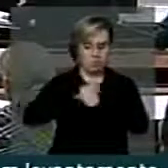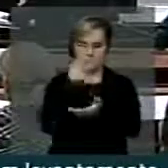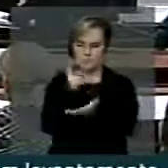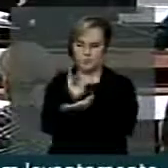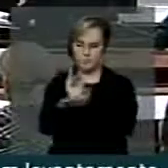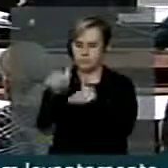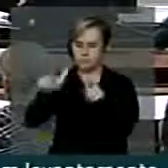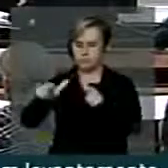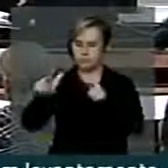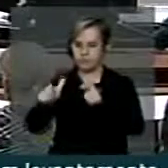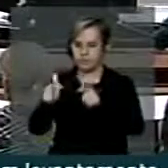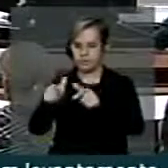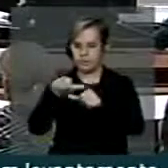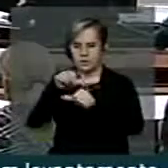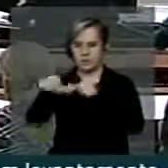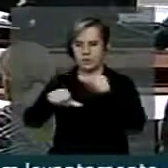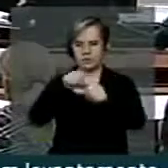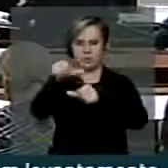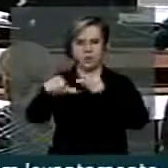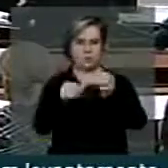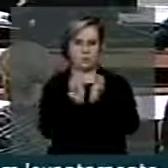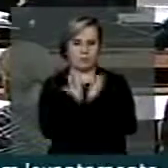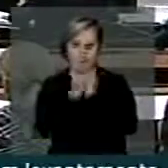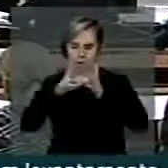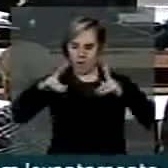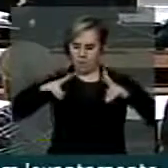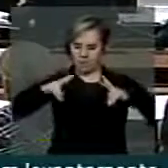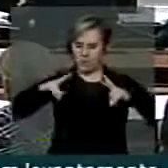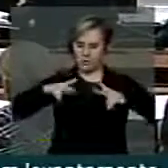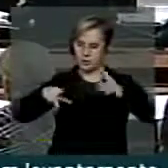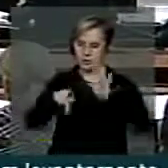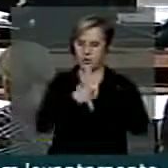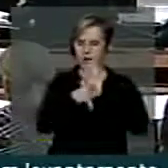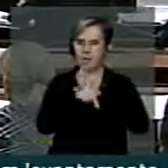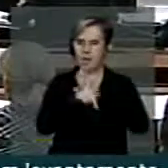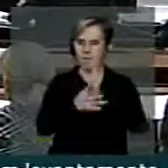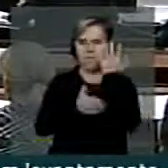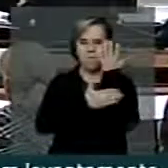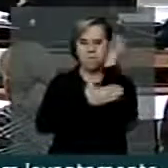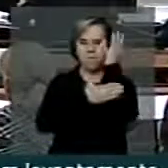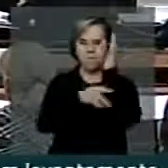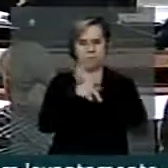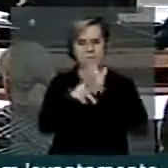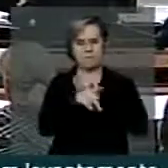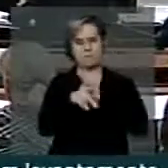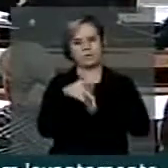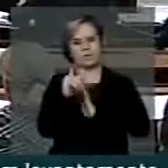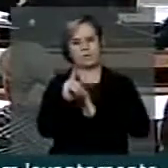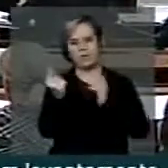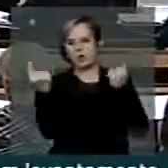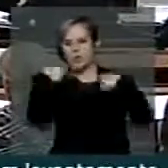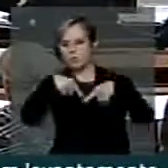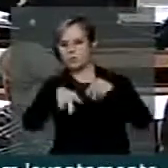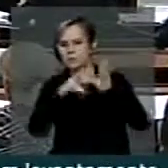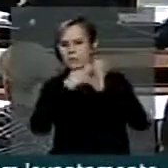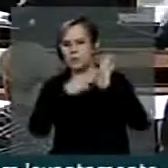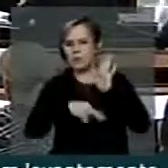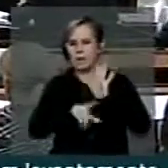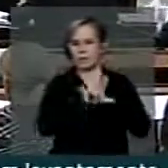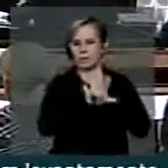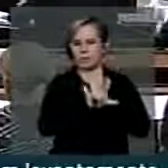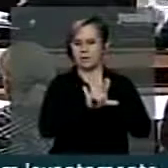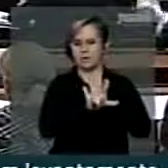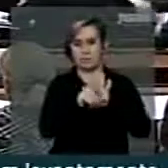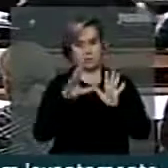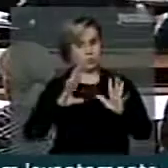foi repassada a particular do setor madeireiro, violando normas legais. No total,